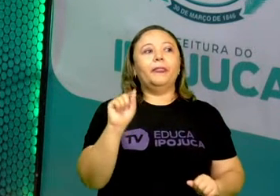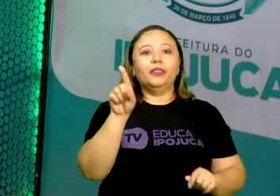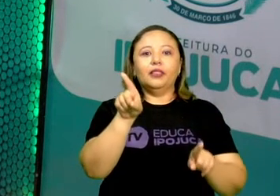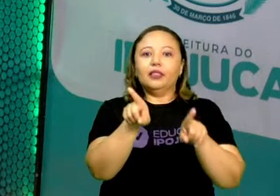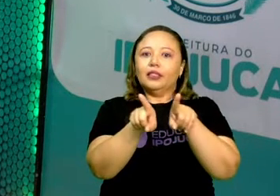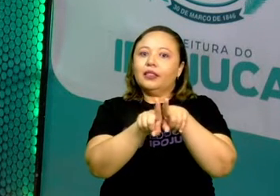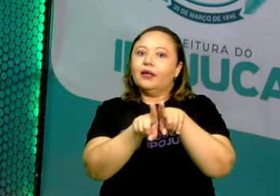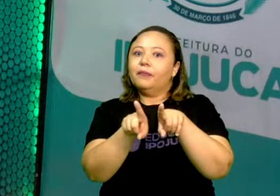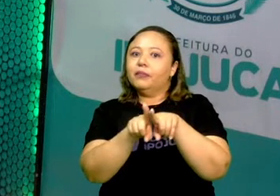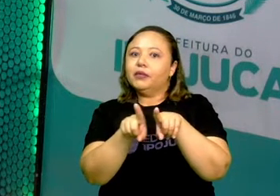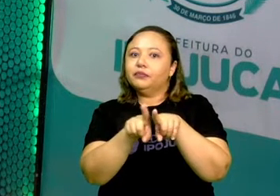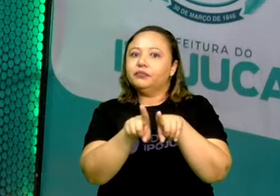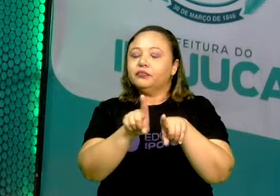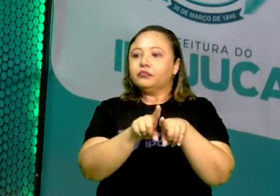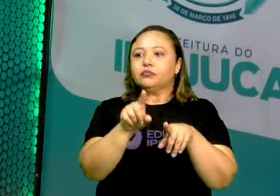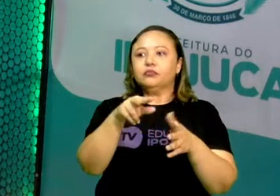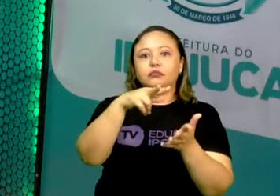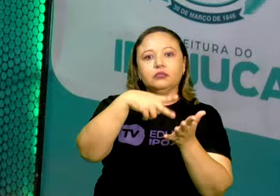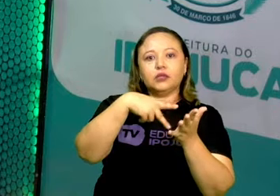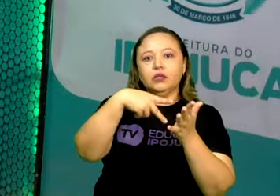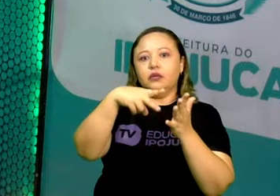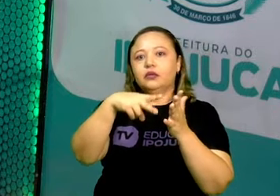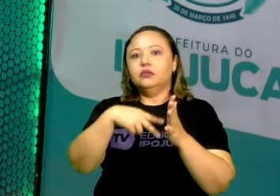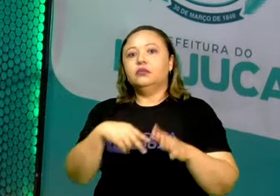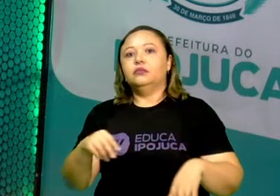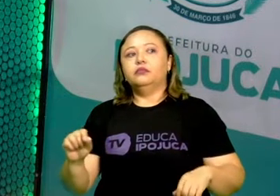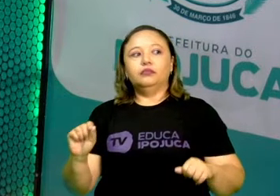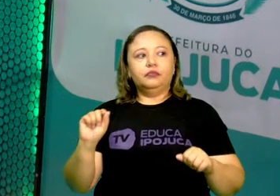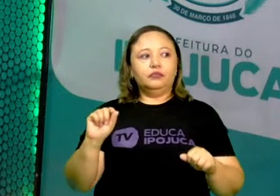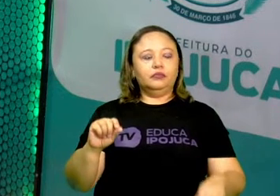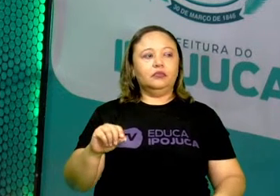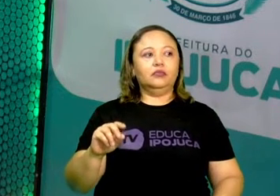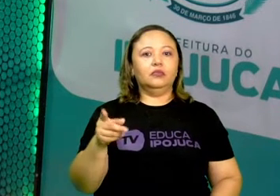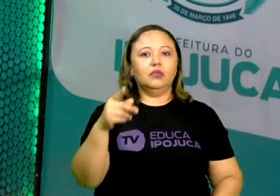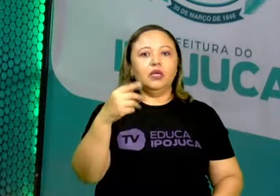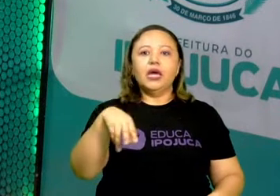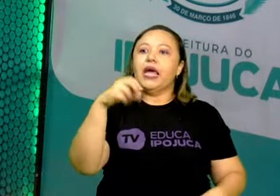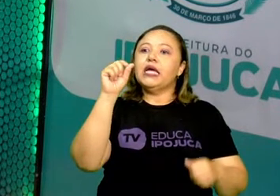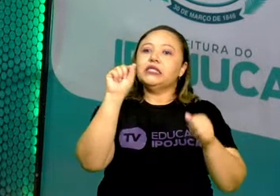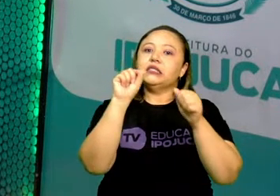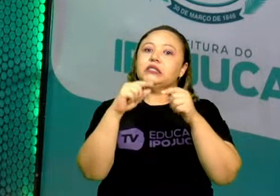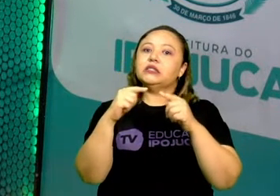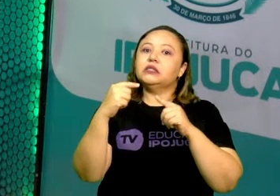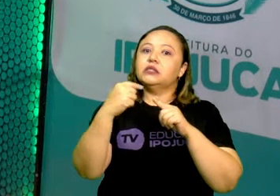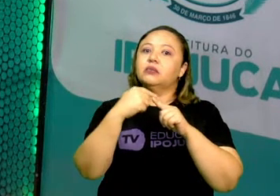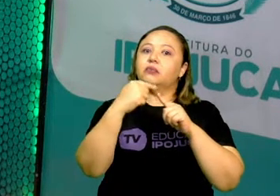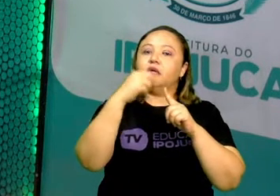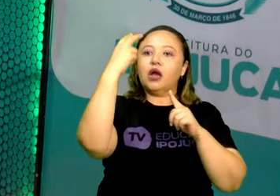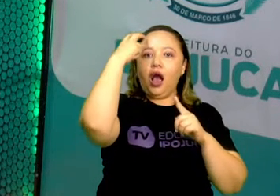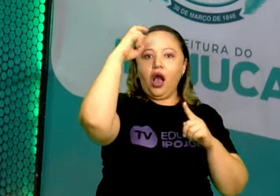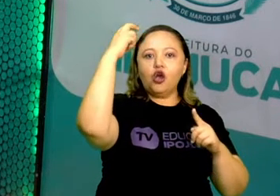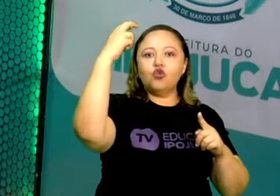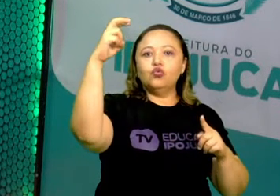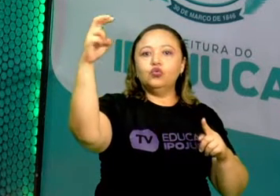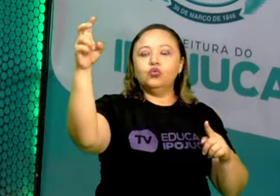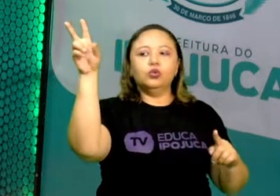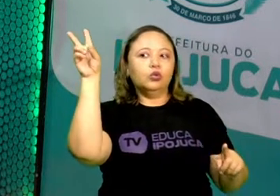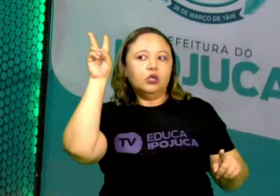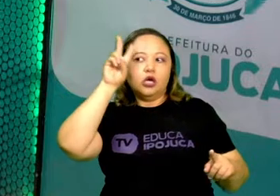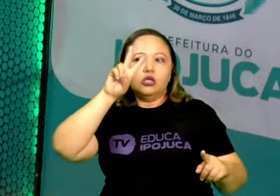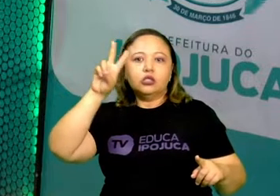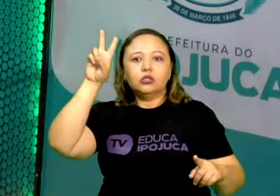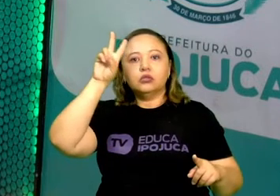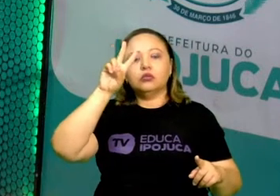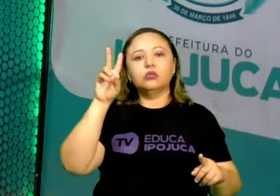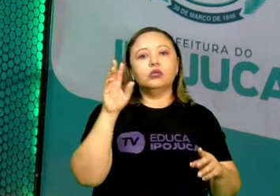também considerada como uma manifestação cultural e histórica também.